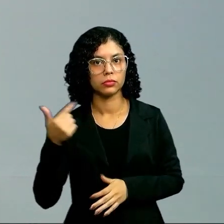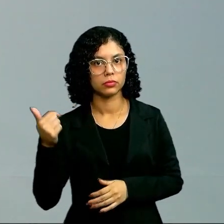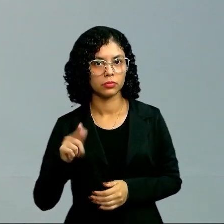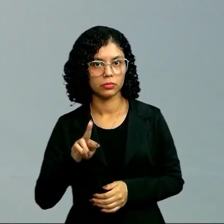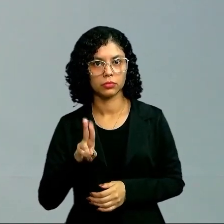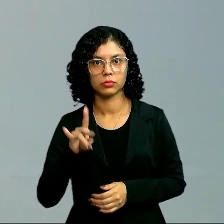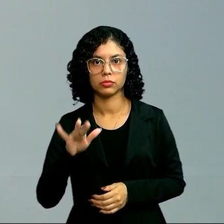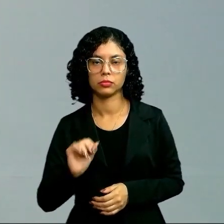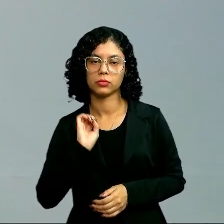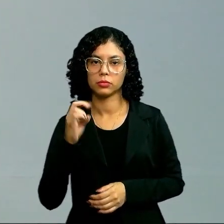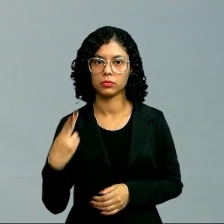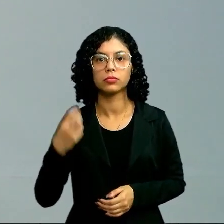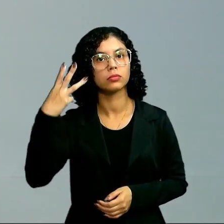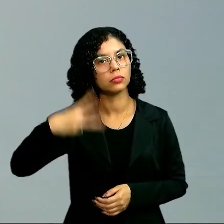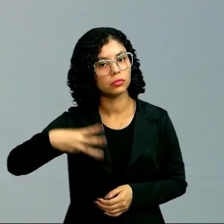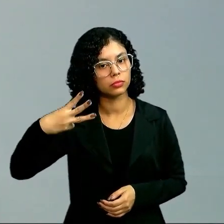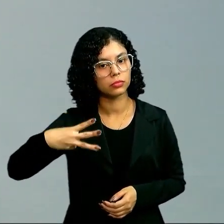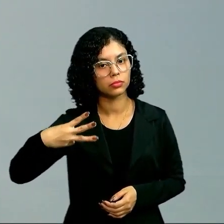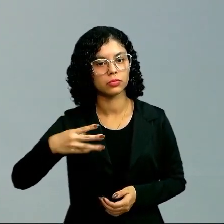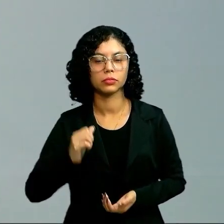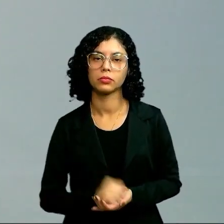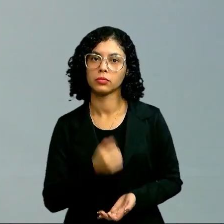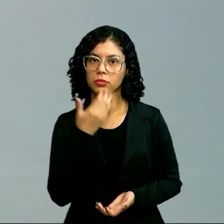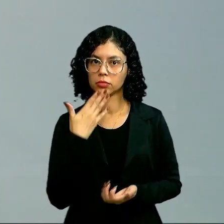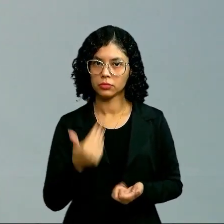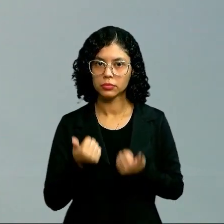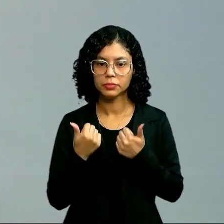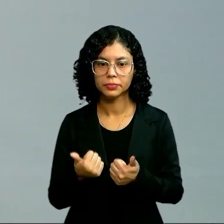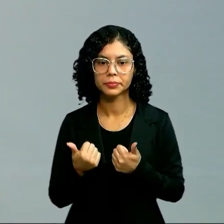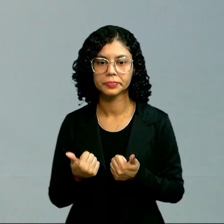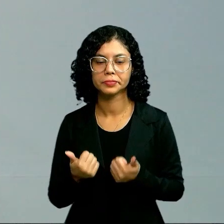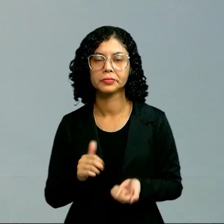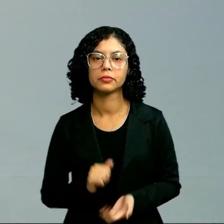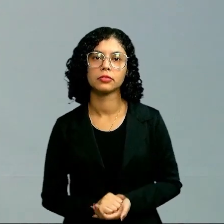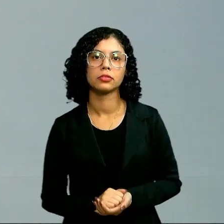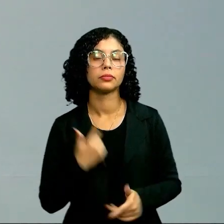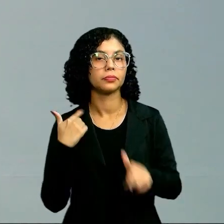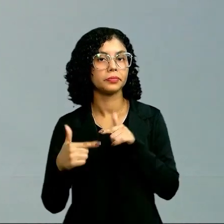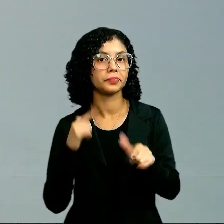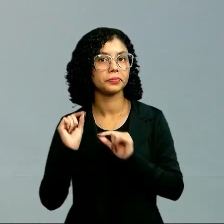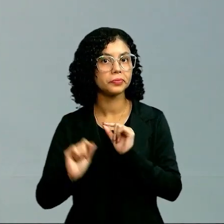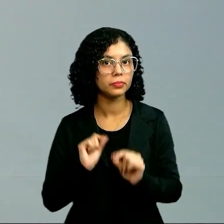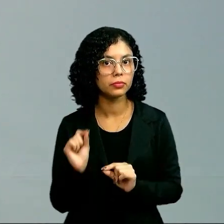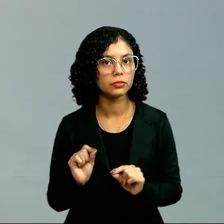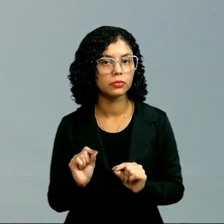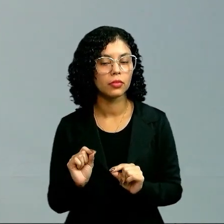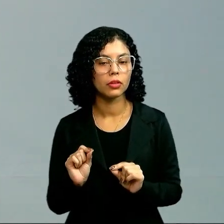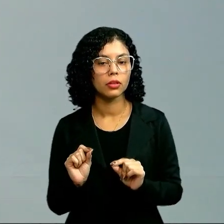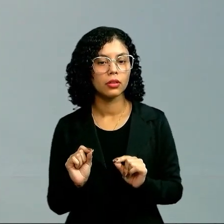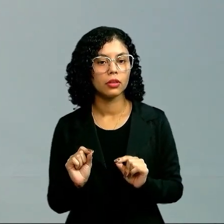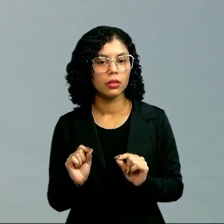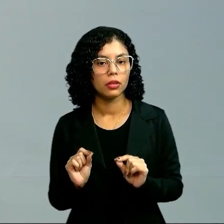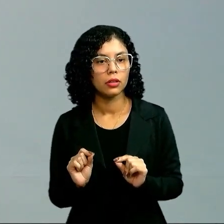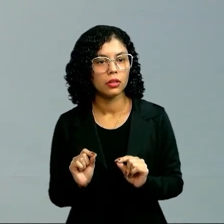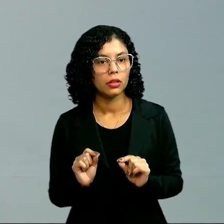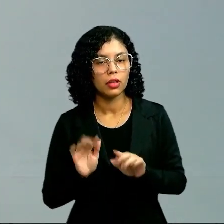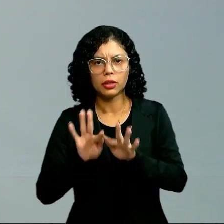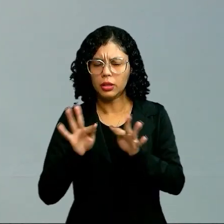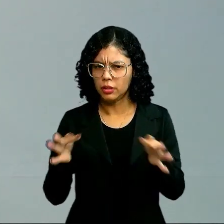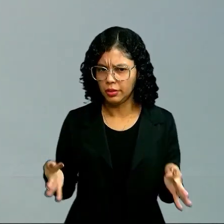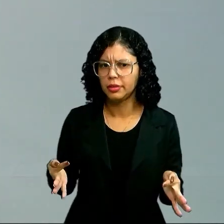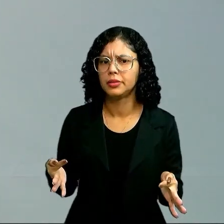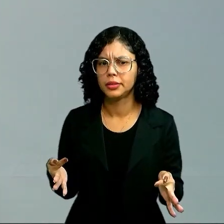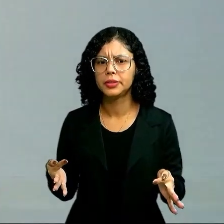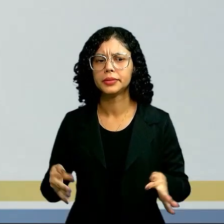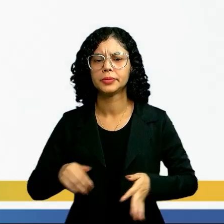equação de segundo ou terceiro grau. Tudo bem? Mas, nesse caso, nós vamos trabalhar mais, tá? A parte mais simples.